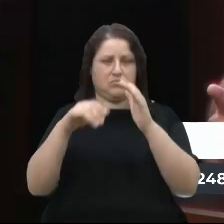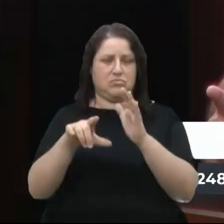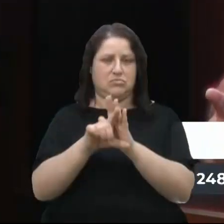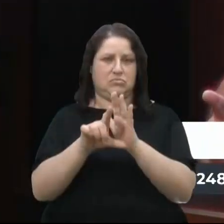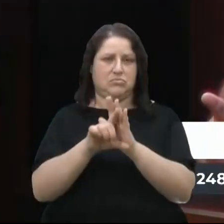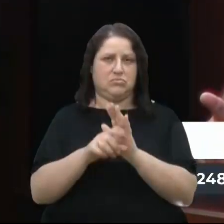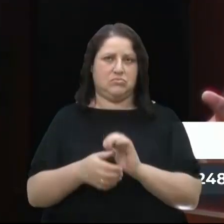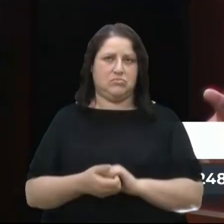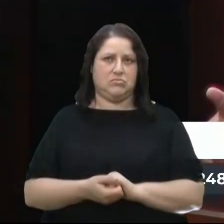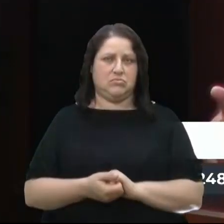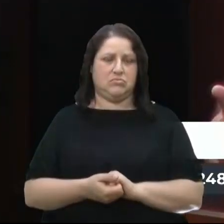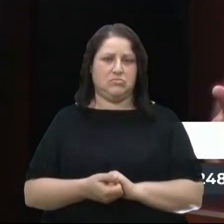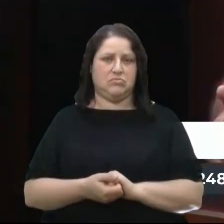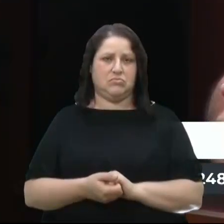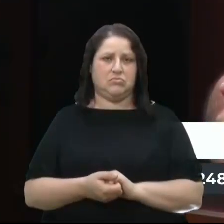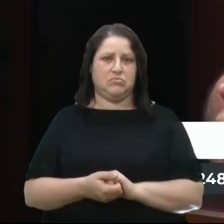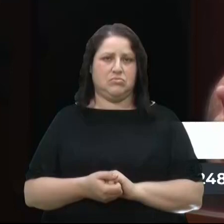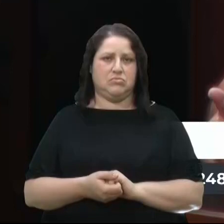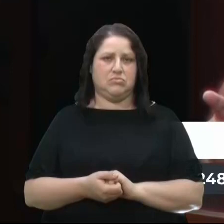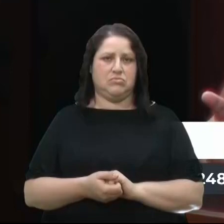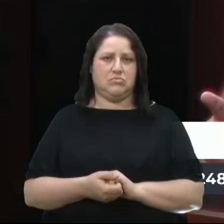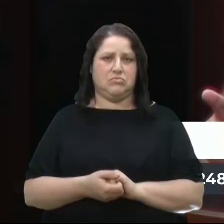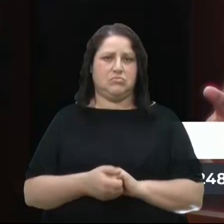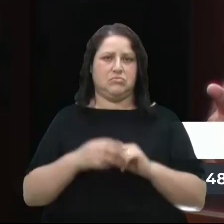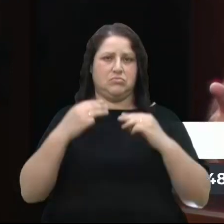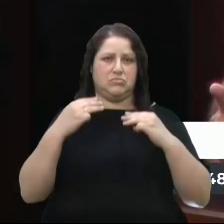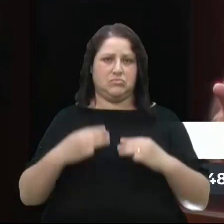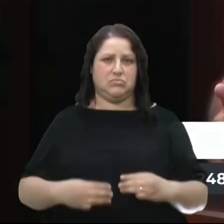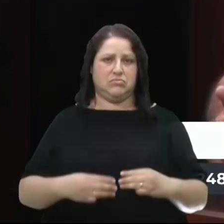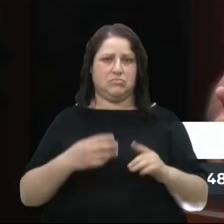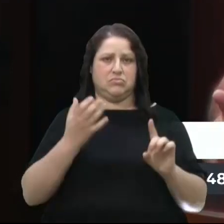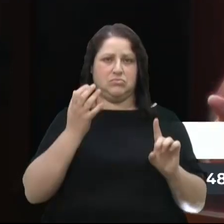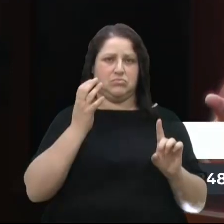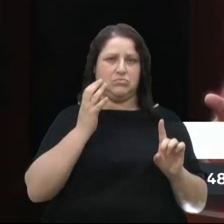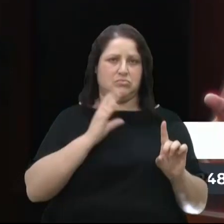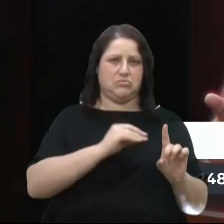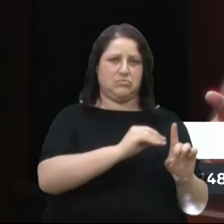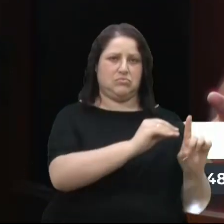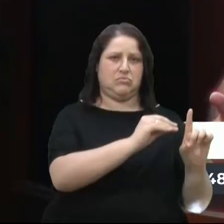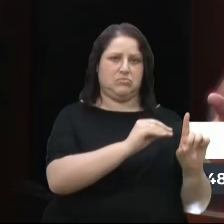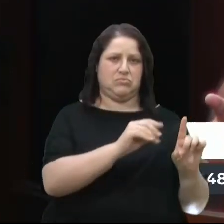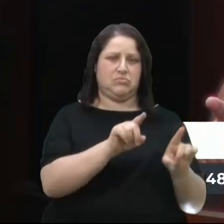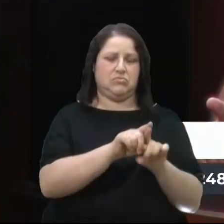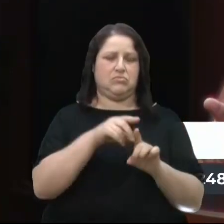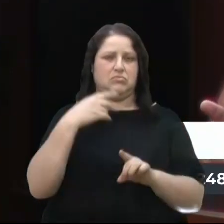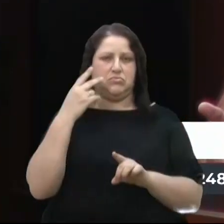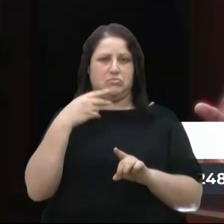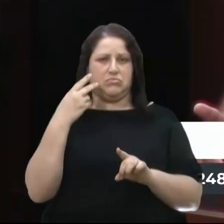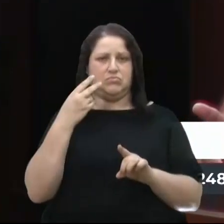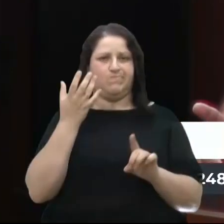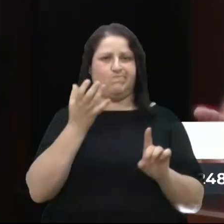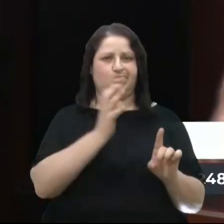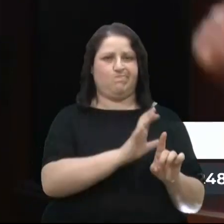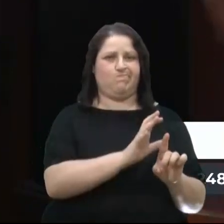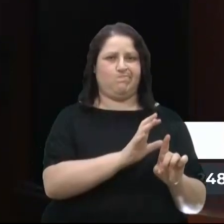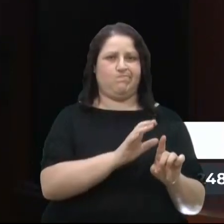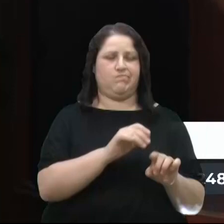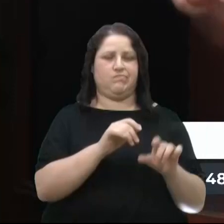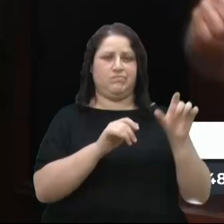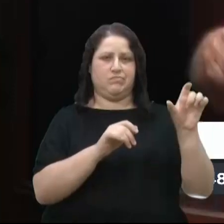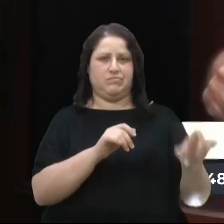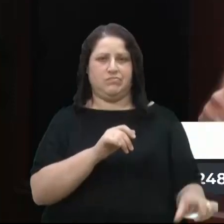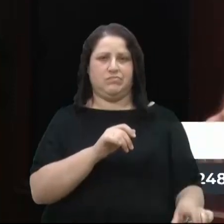de assédio moral, de perseguição política, de funcionário que